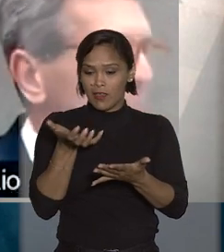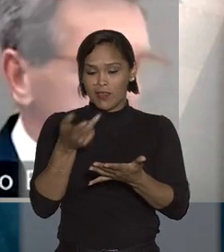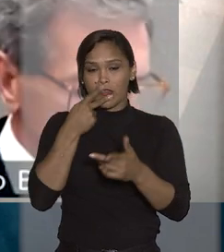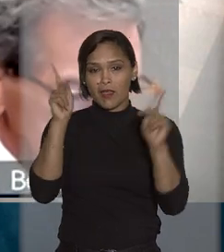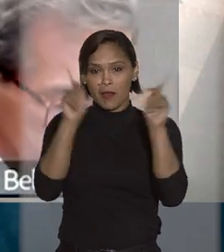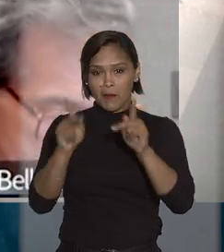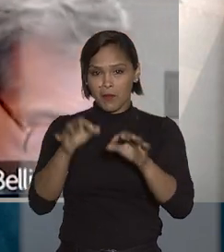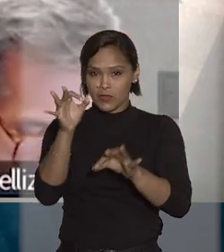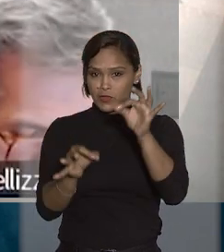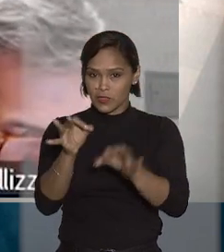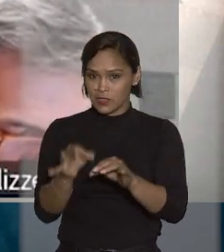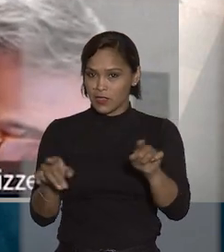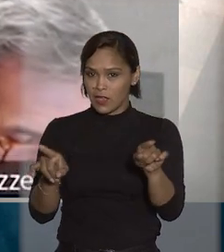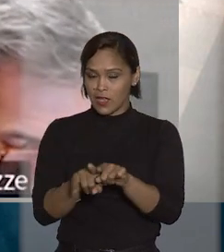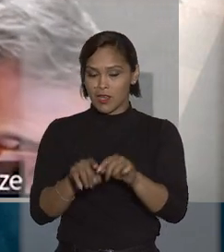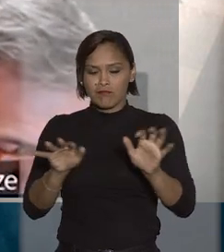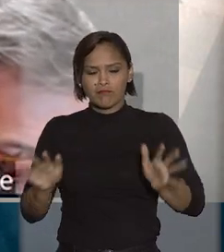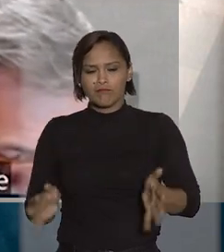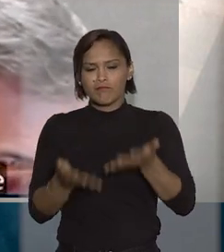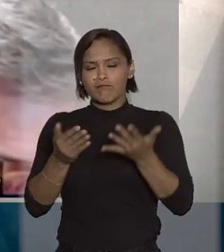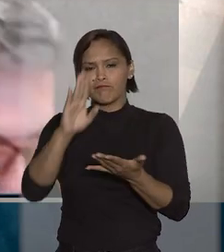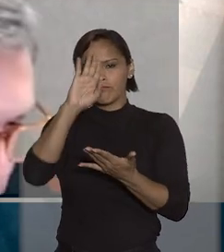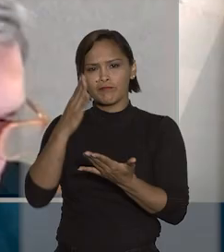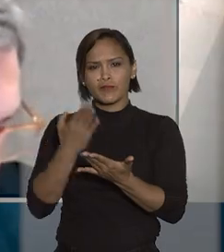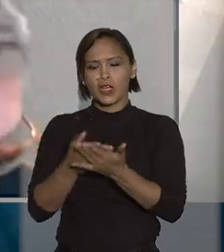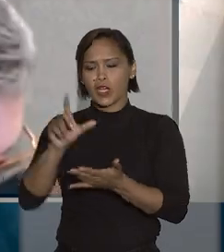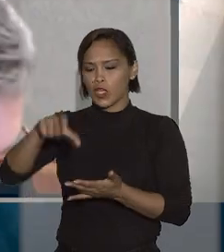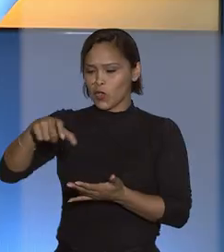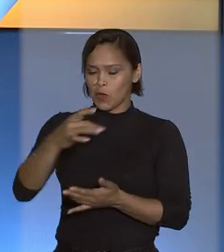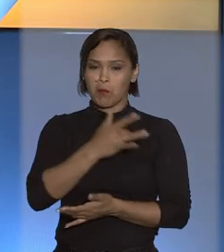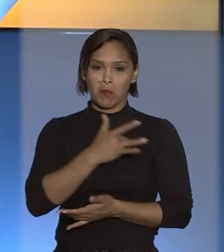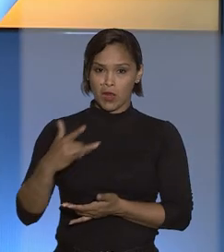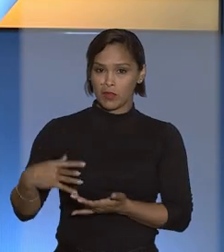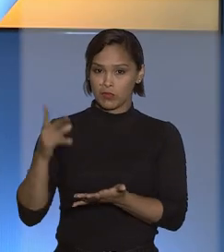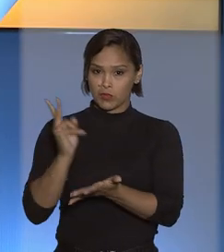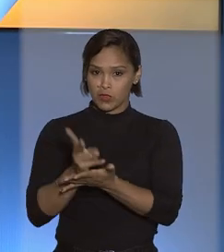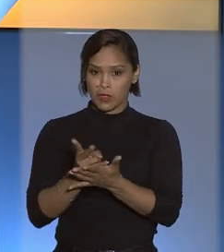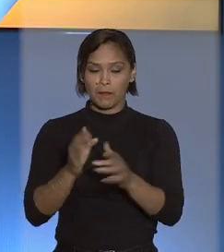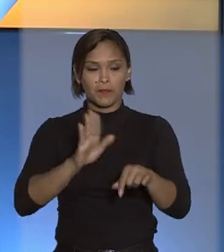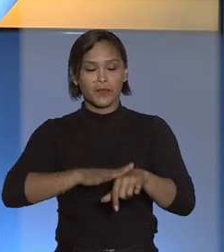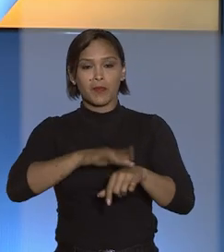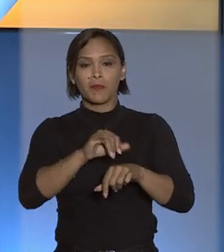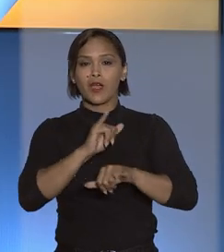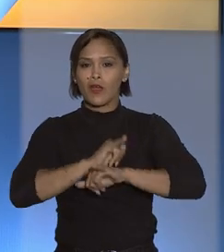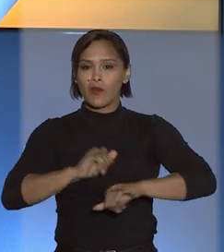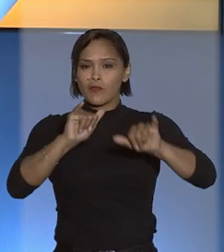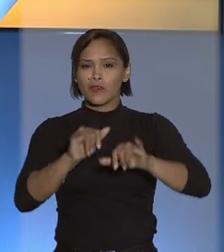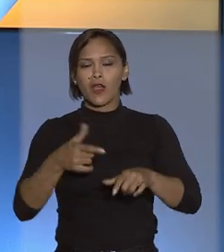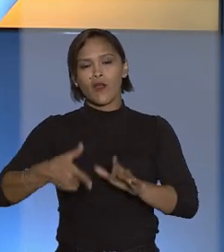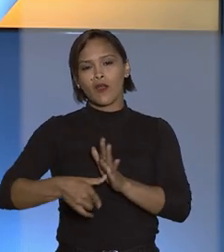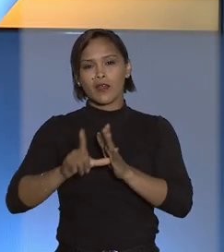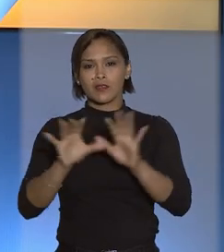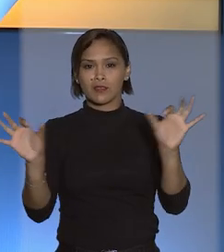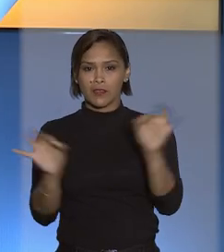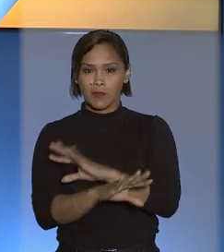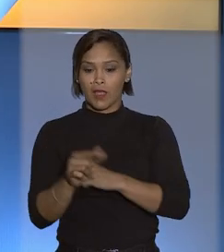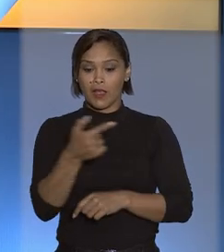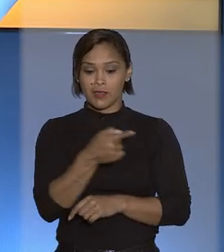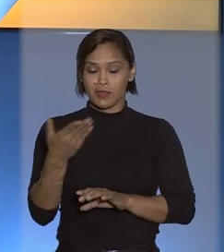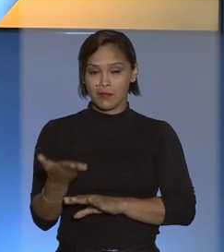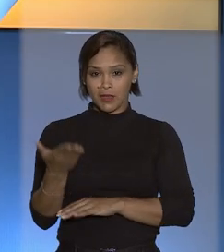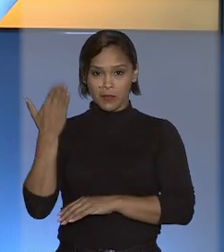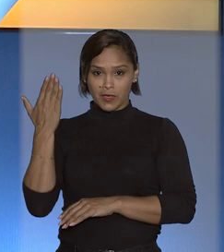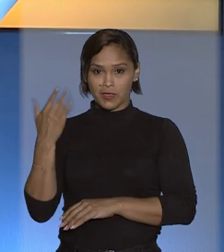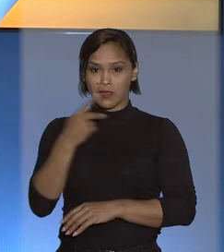gerando a legítima expectativa de que o plano seria mantido. Mais uma informação antes de terminarmos. Na semana